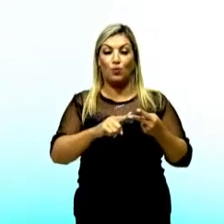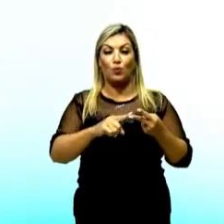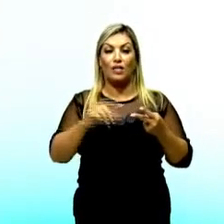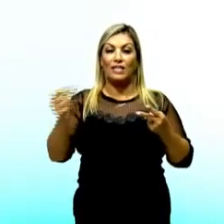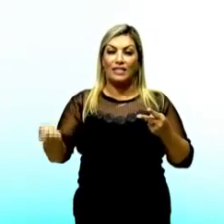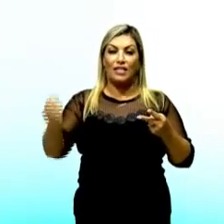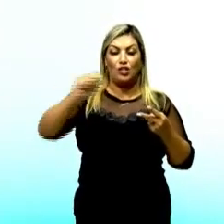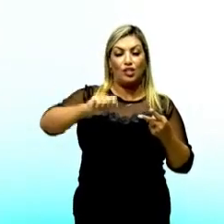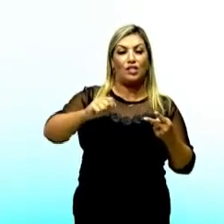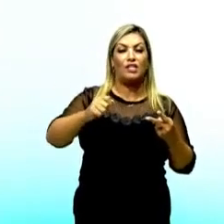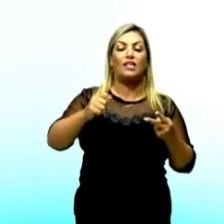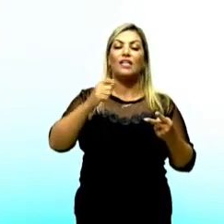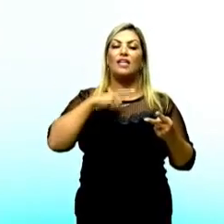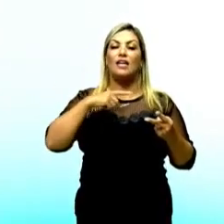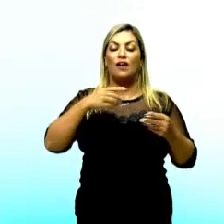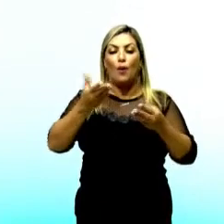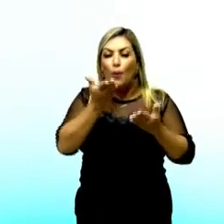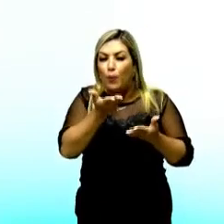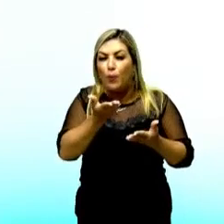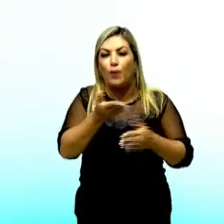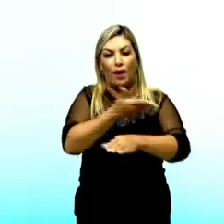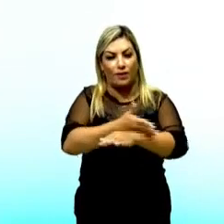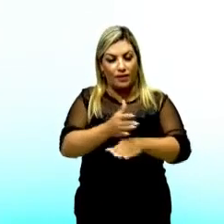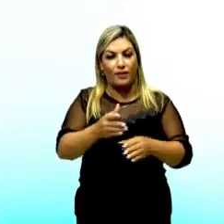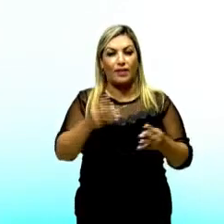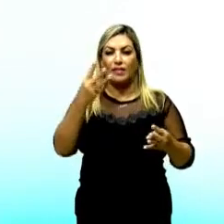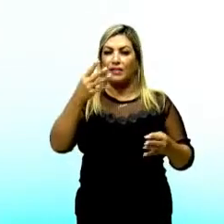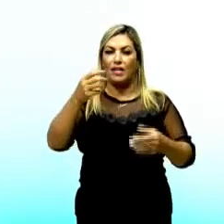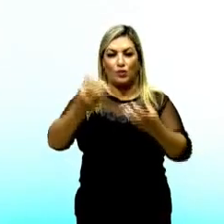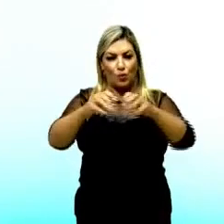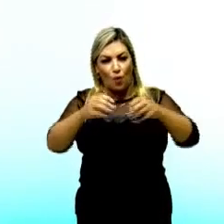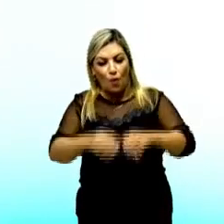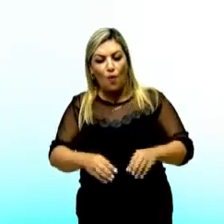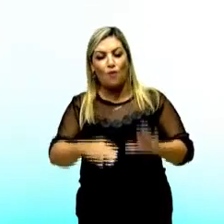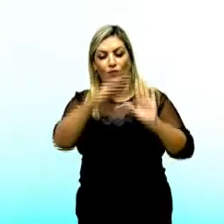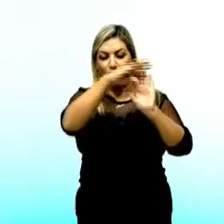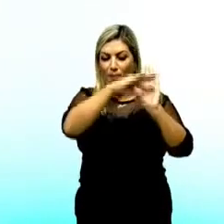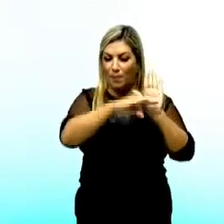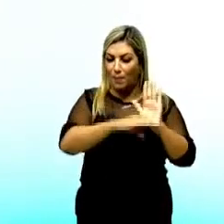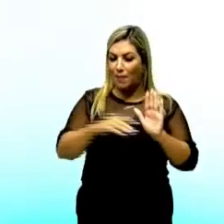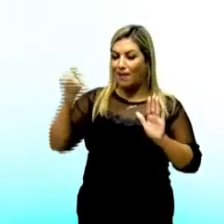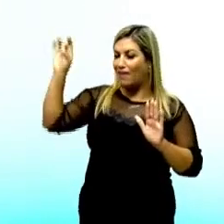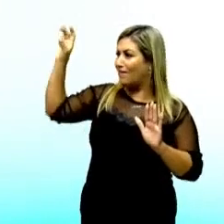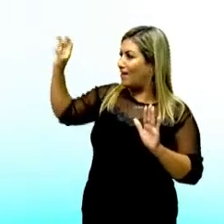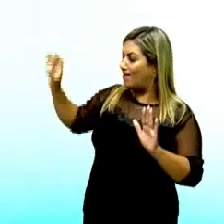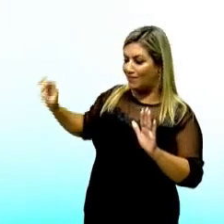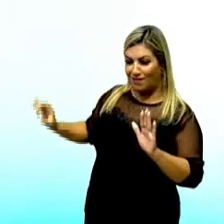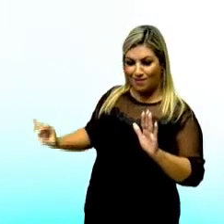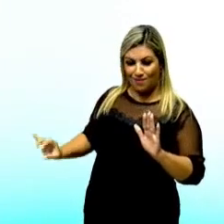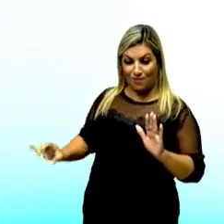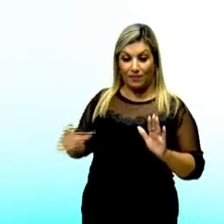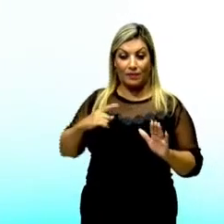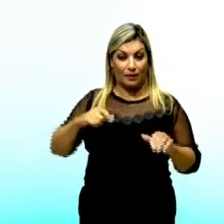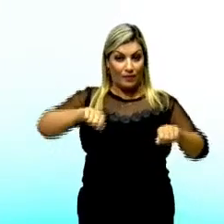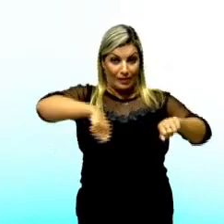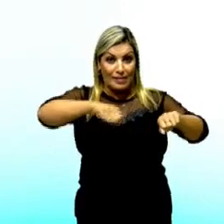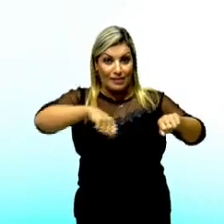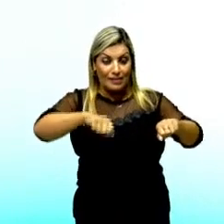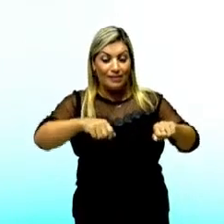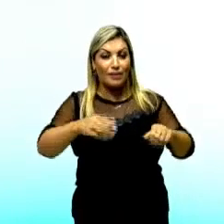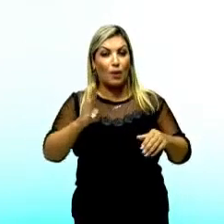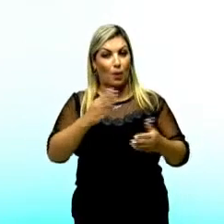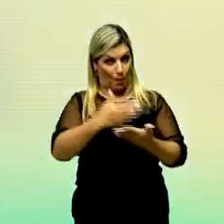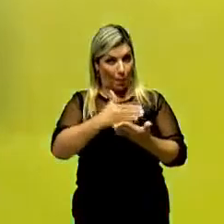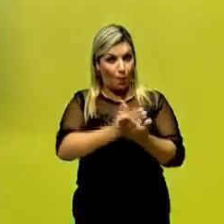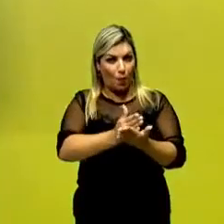4 colheres de sopa de margarina, 3 ovos e assim por diante. Então, nesse primeiro momento dessa receita, nós temos